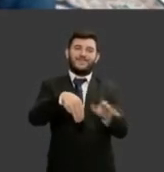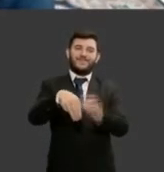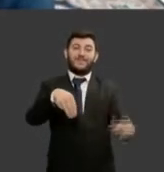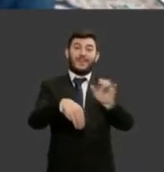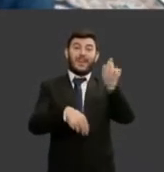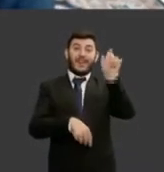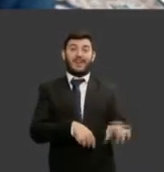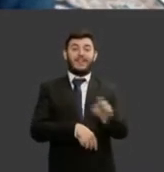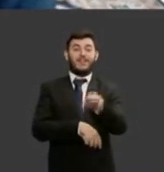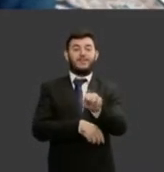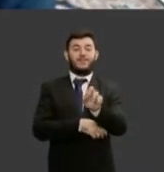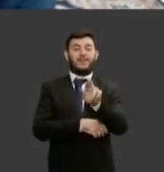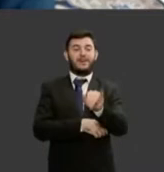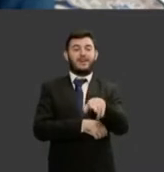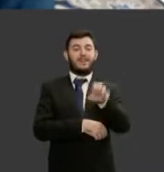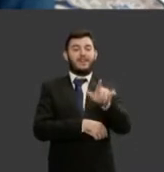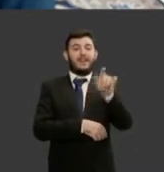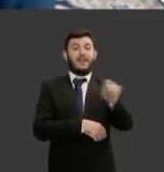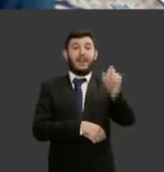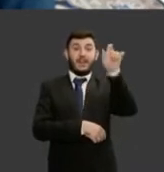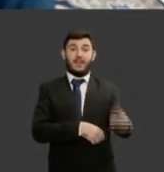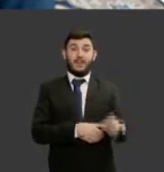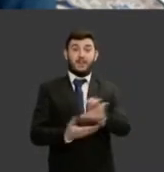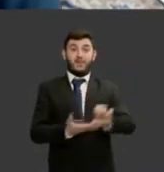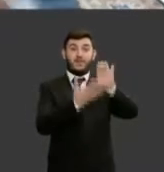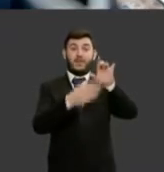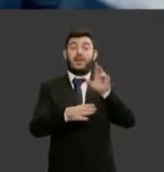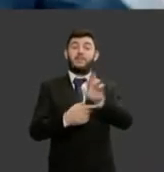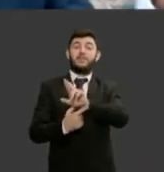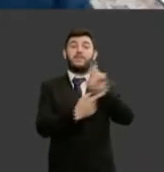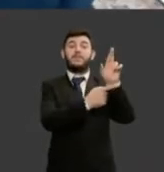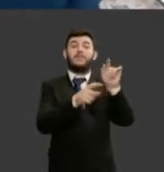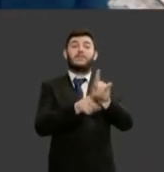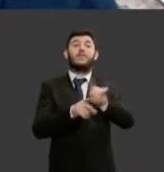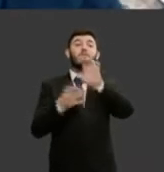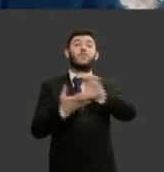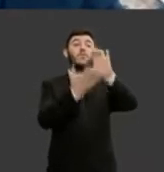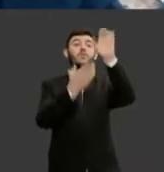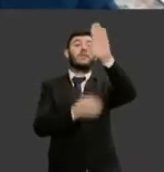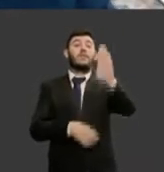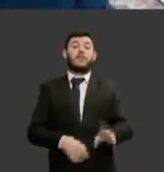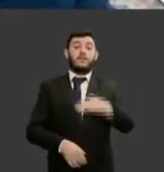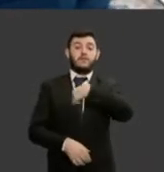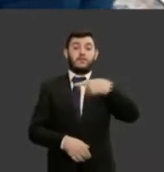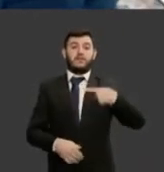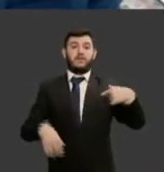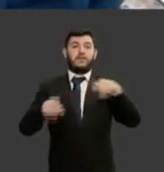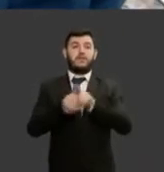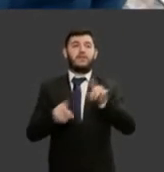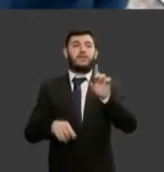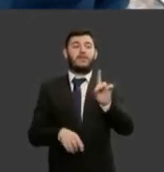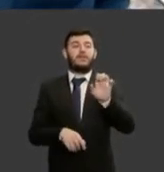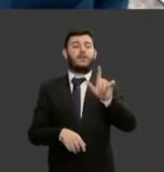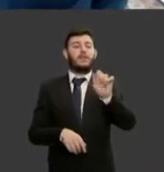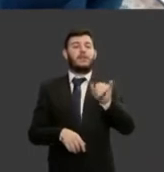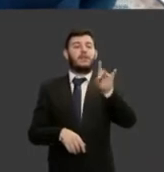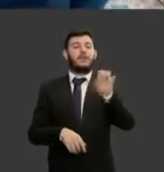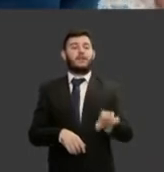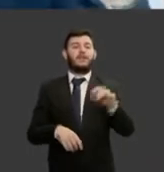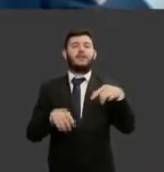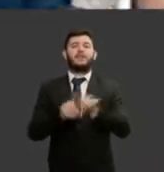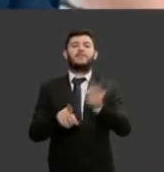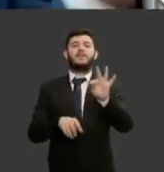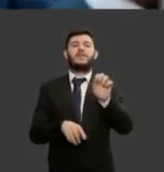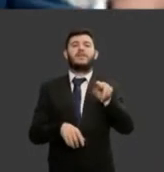representando o Conselho Nacional do Ministério Público da Alice da Delaide da Tânia